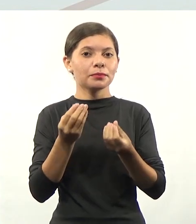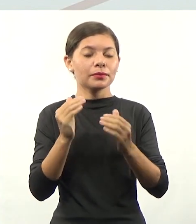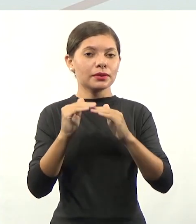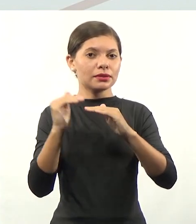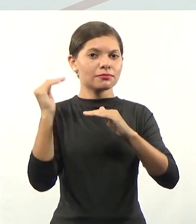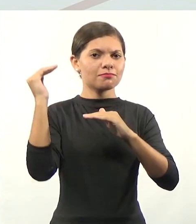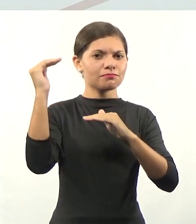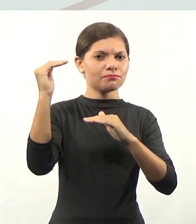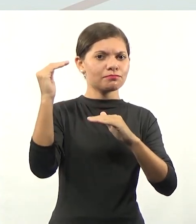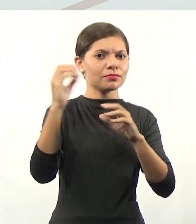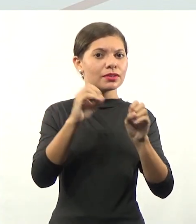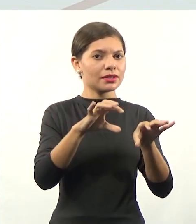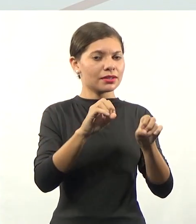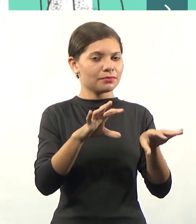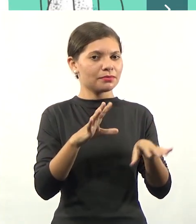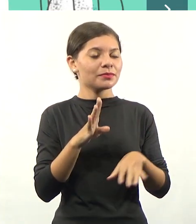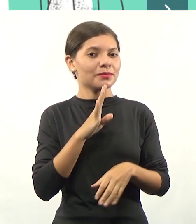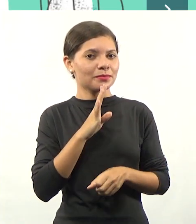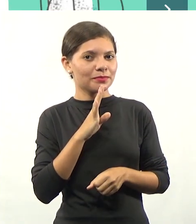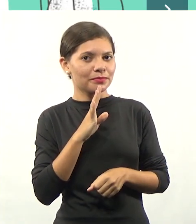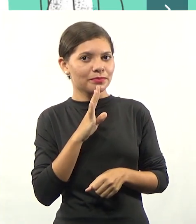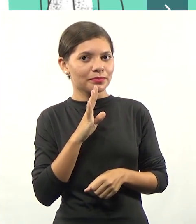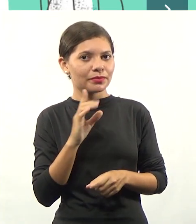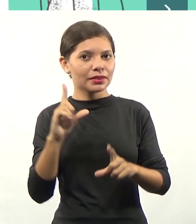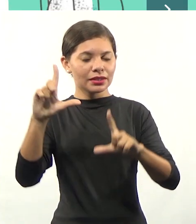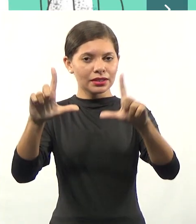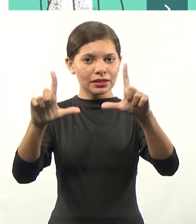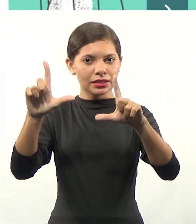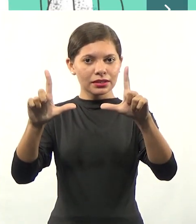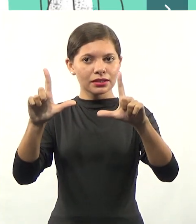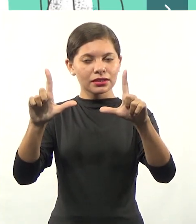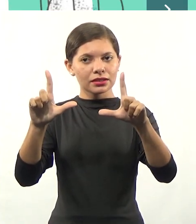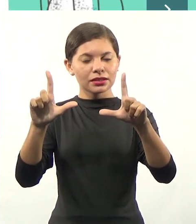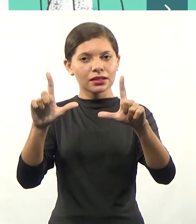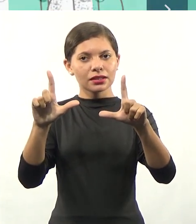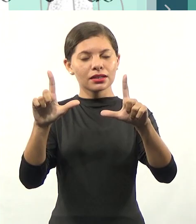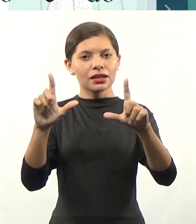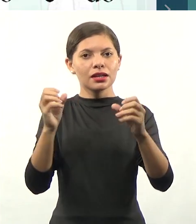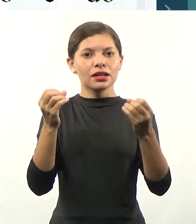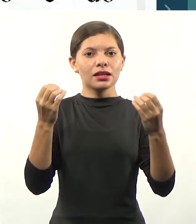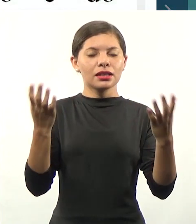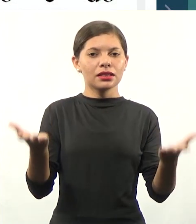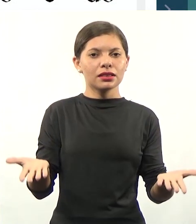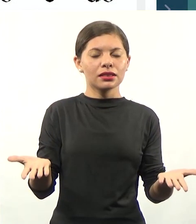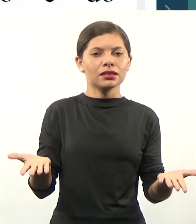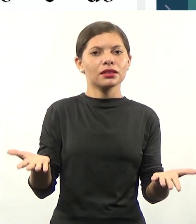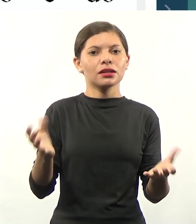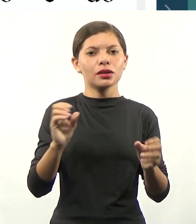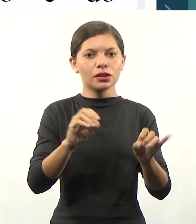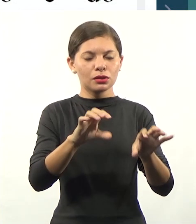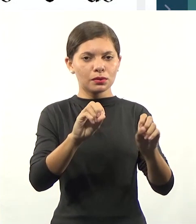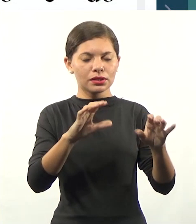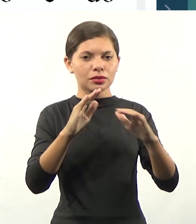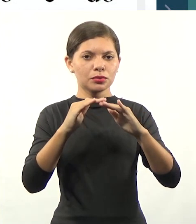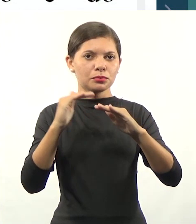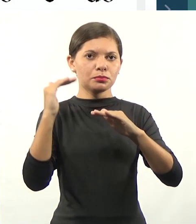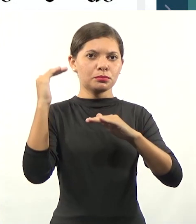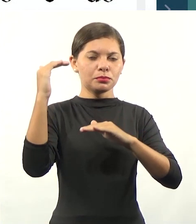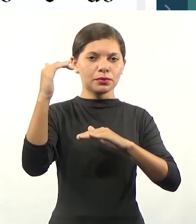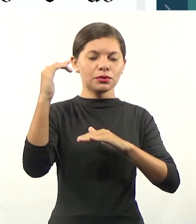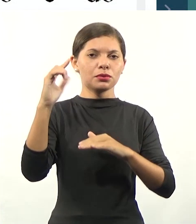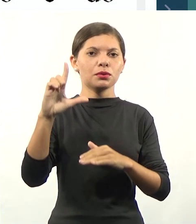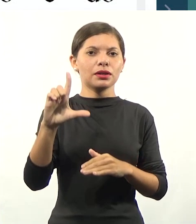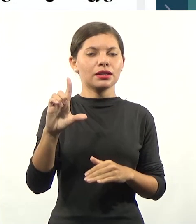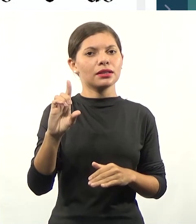isso que a gente vai acompanhar. Vamos saber mais? Aqui na nossa tela interativa. Então, educação superior. O que a LDB